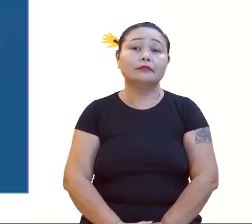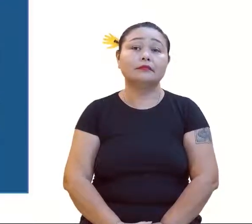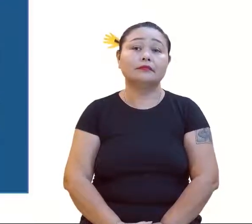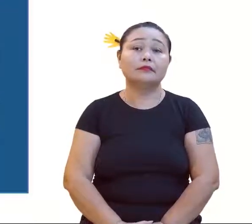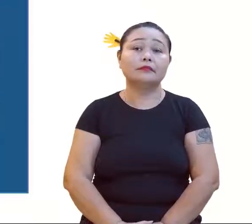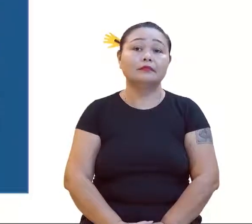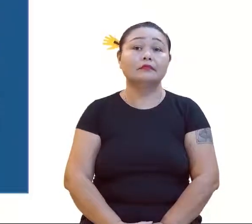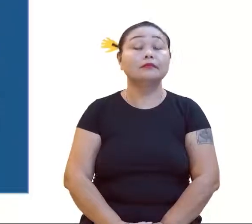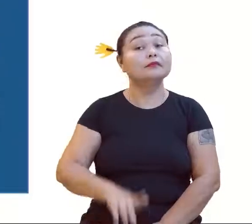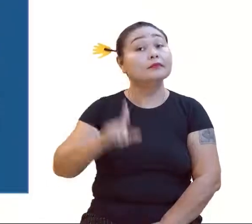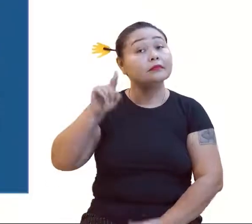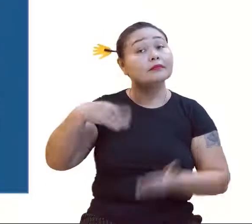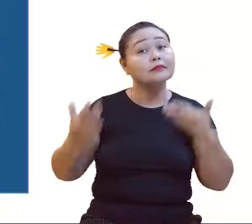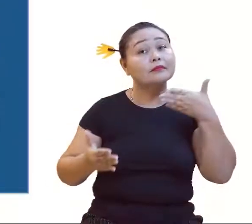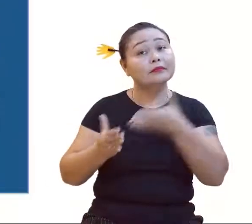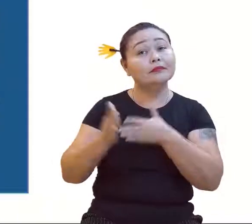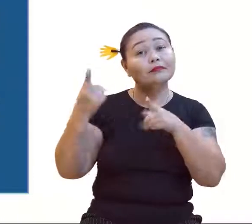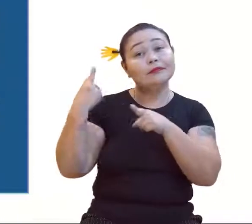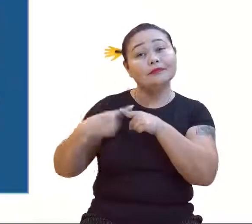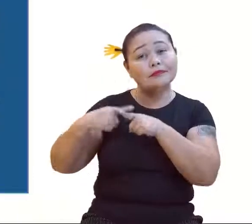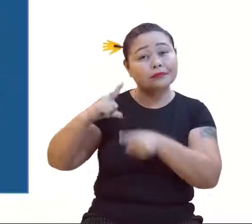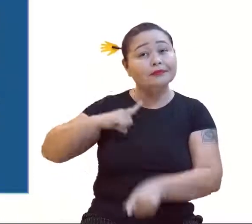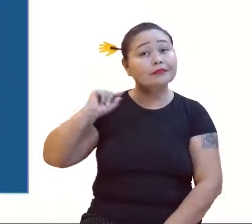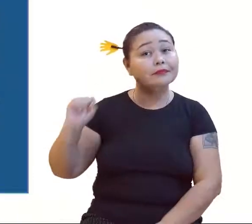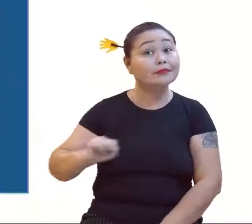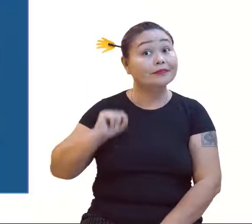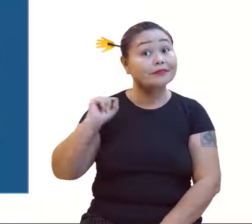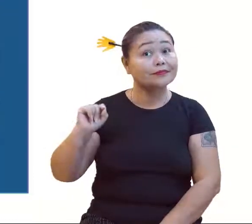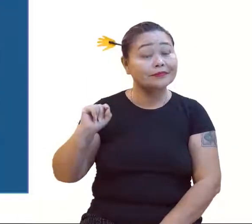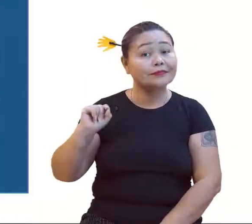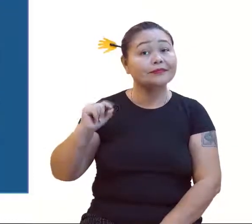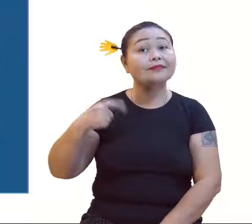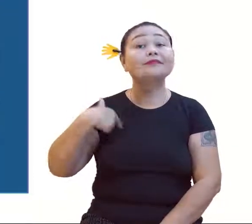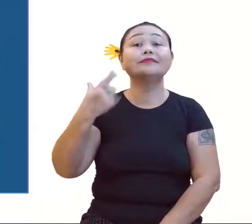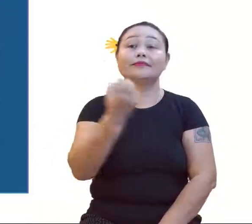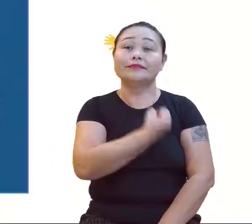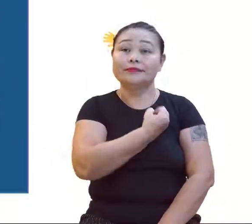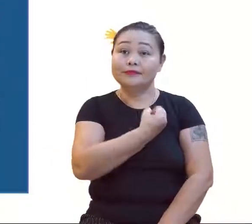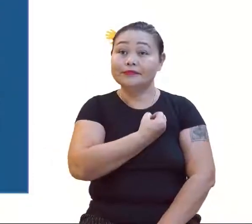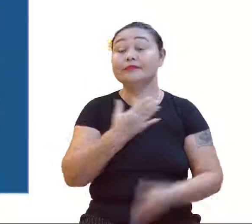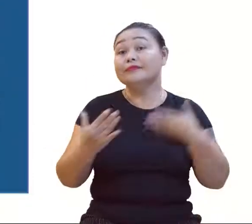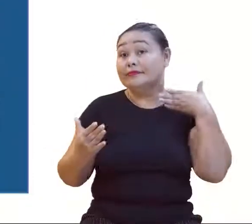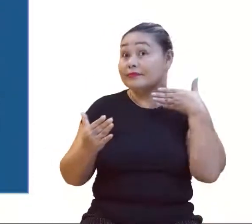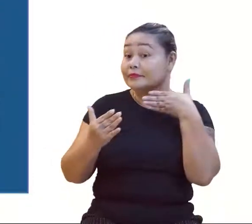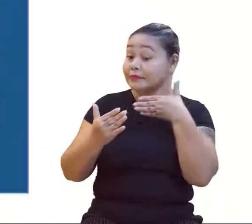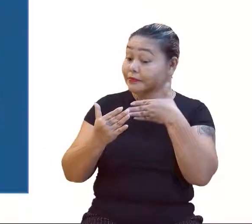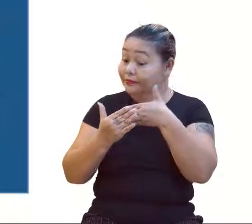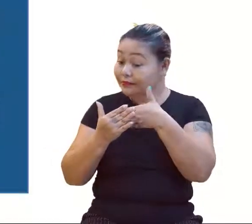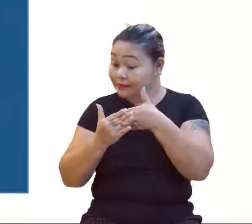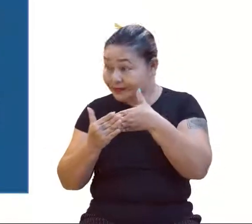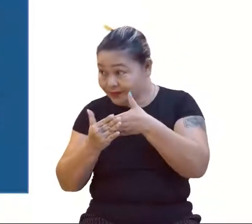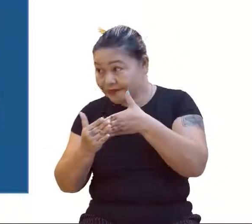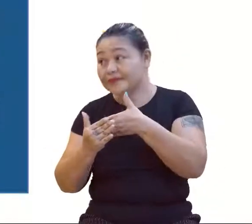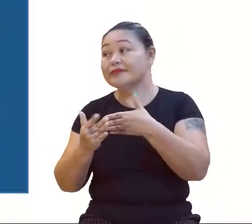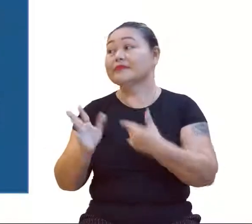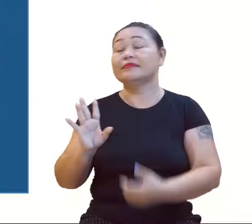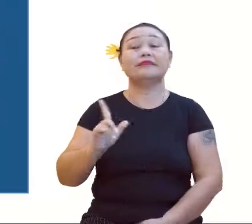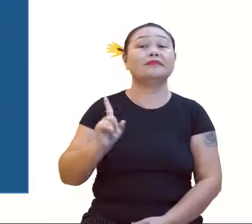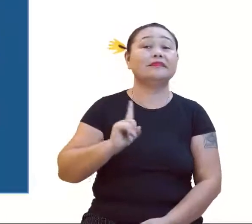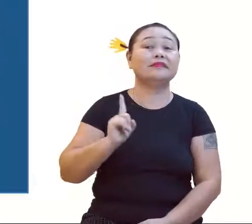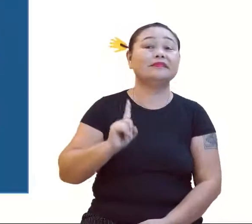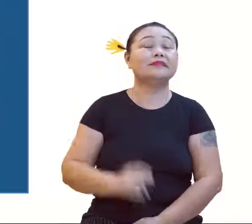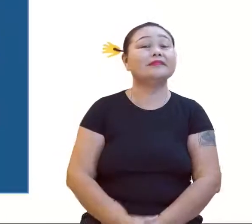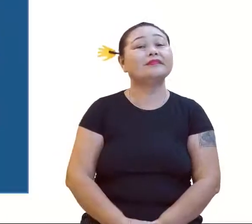Se ela é finita é porque ela tem o quê, professor Maurício? Ela tem os números que terminam. Ou que não terminam.